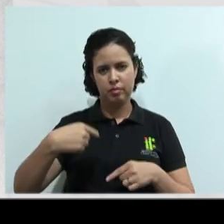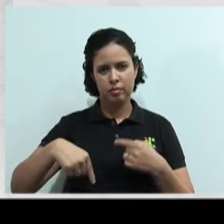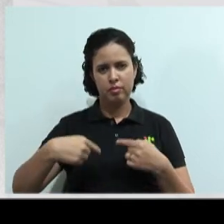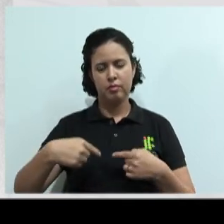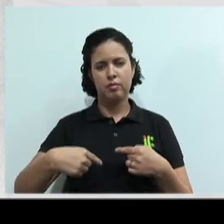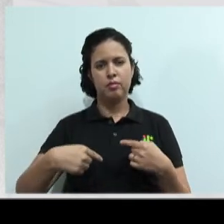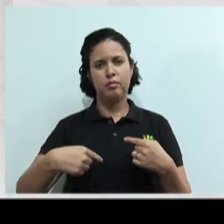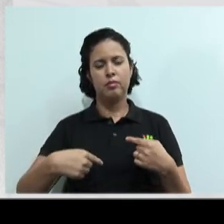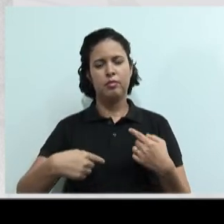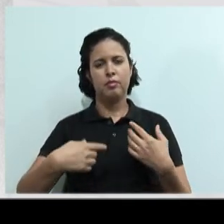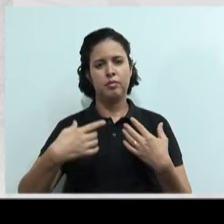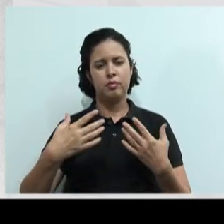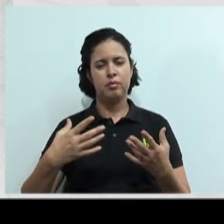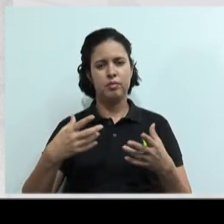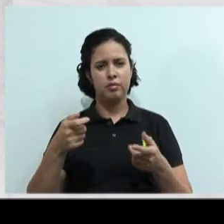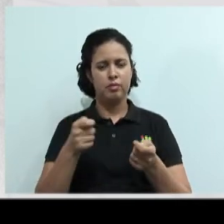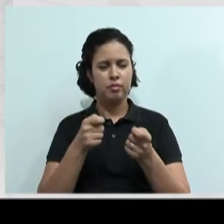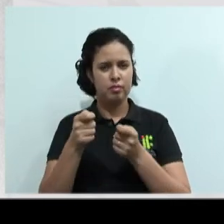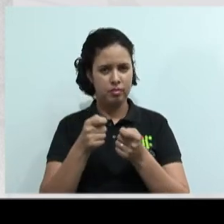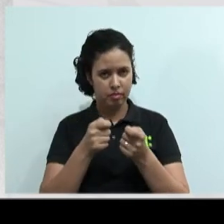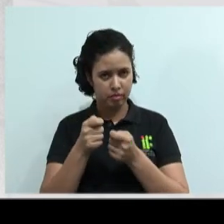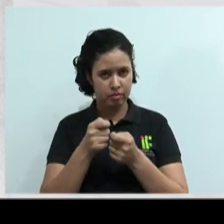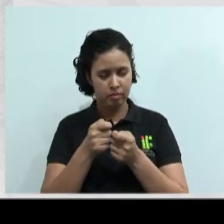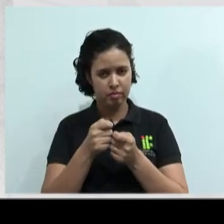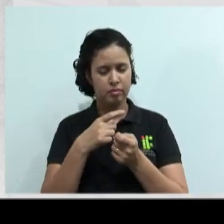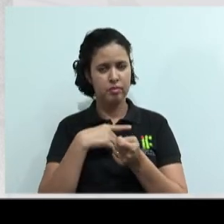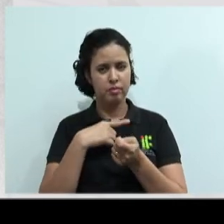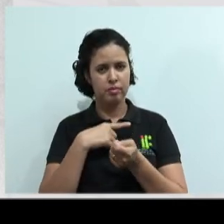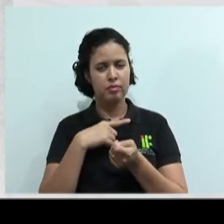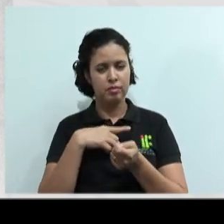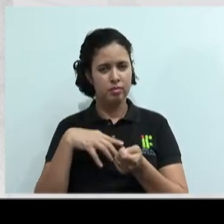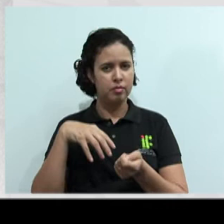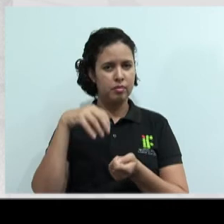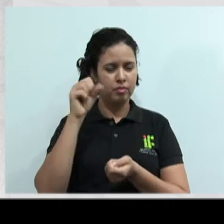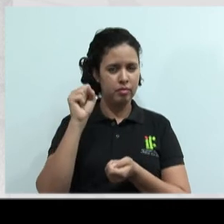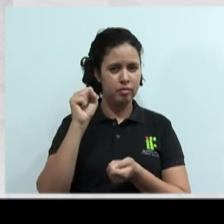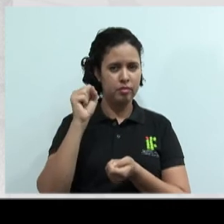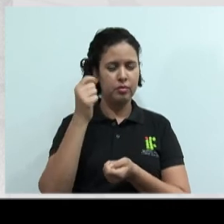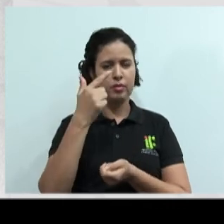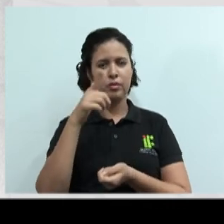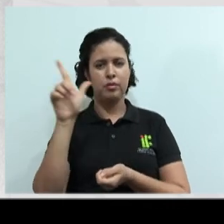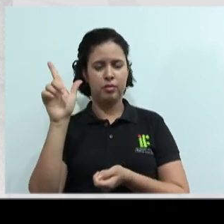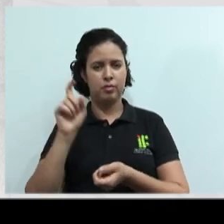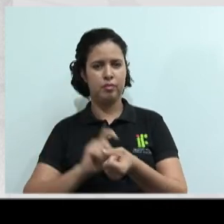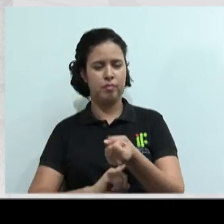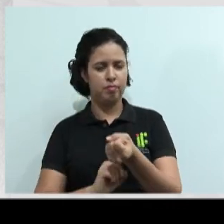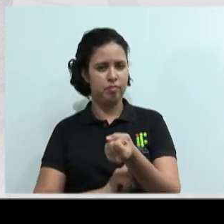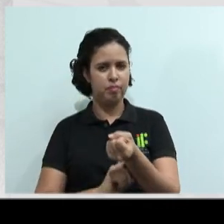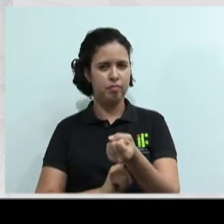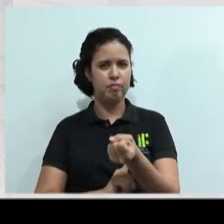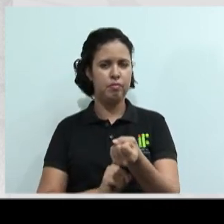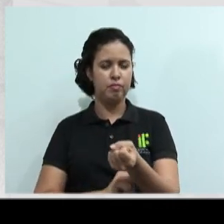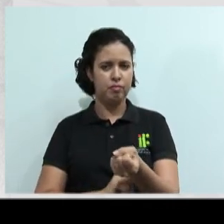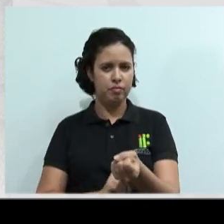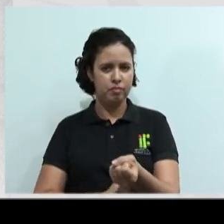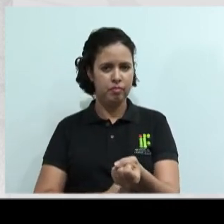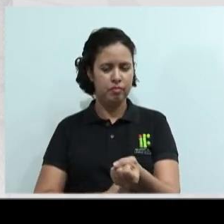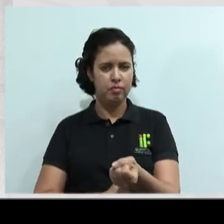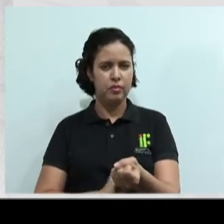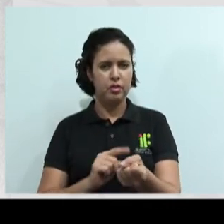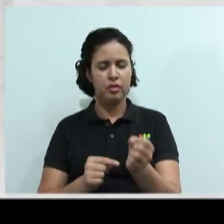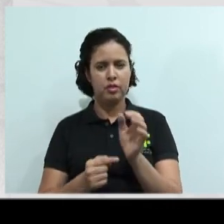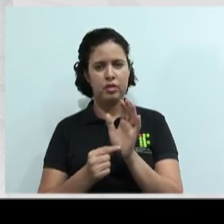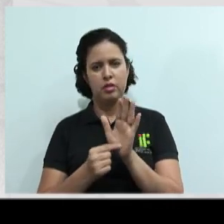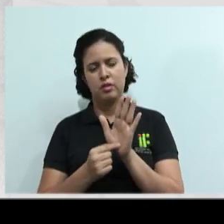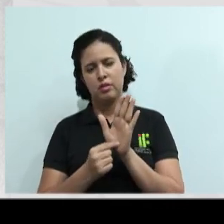E aquele que controlar a situação vai ter essa vantagem aí sobre o outro mais exaltado, que é aquilo que o Lucas